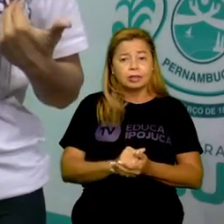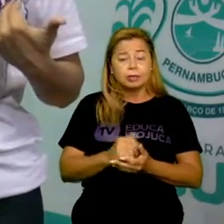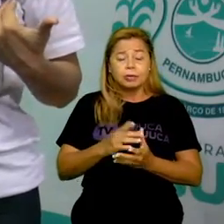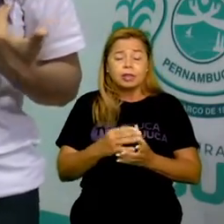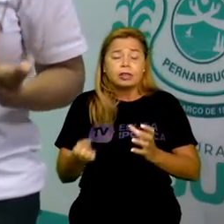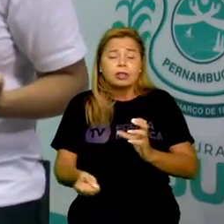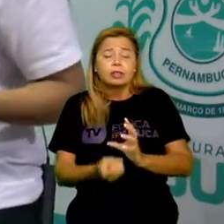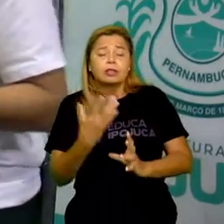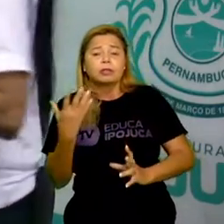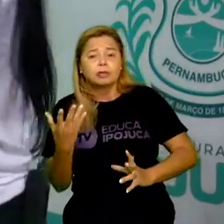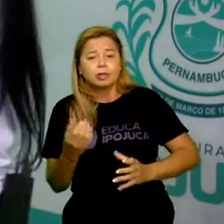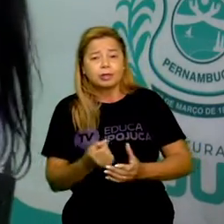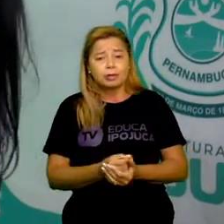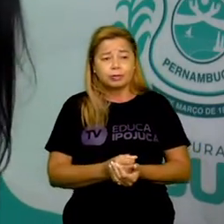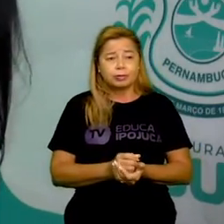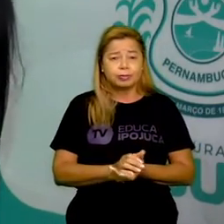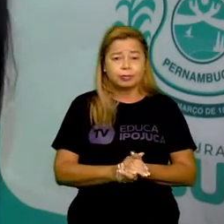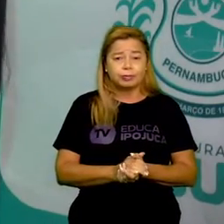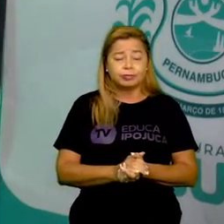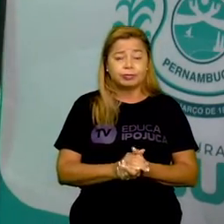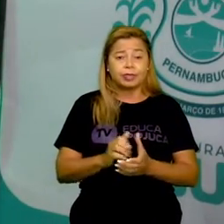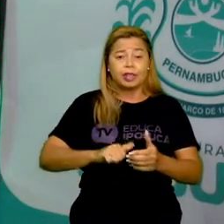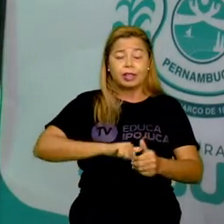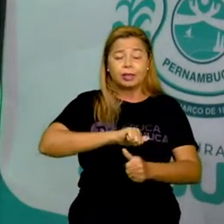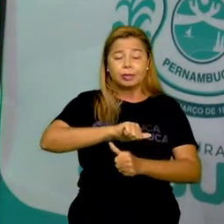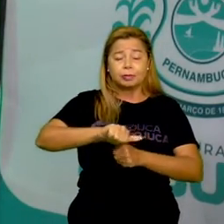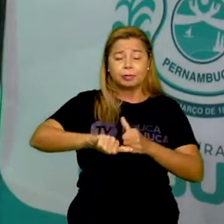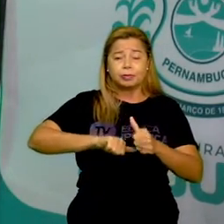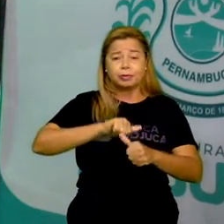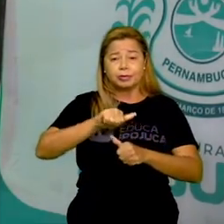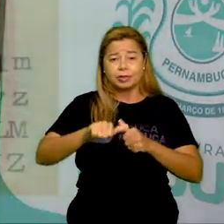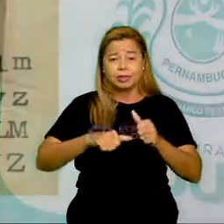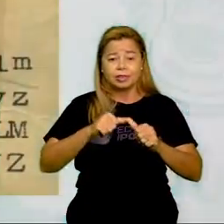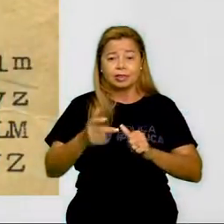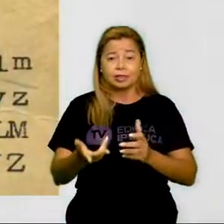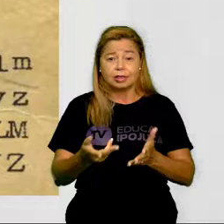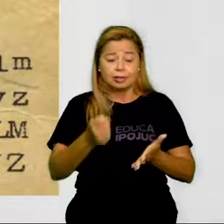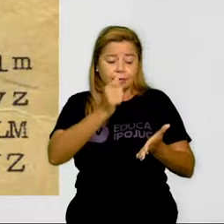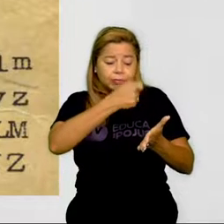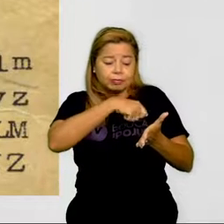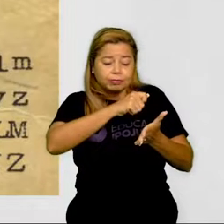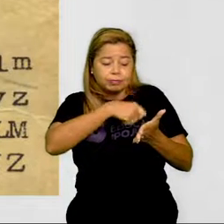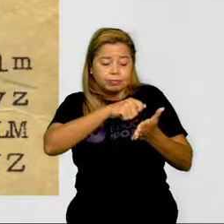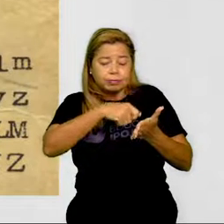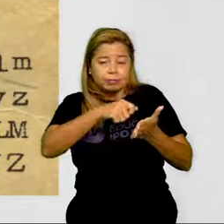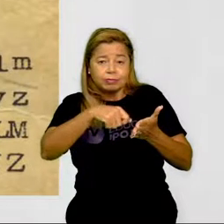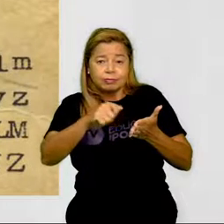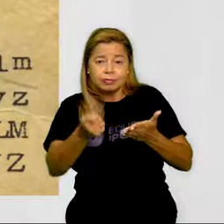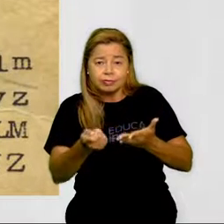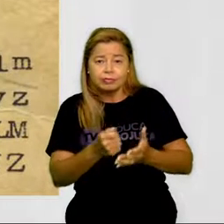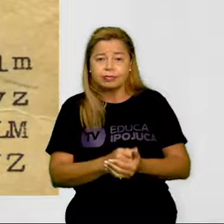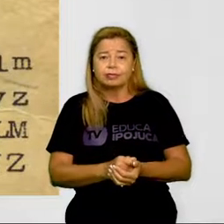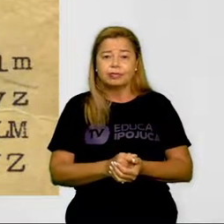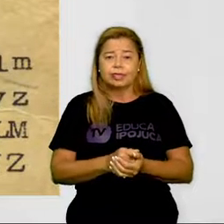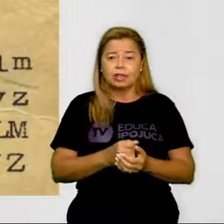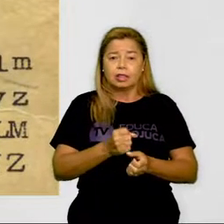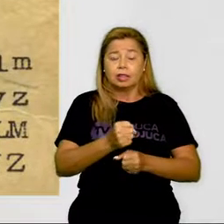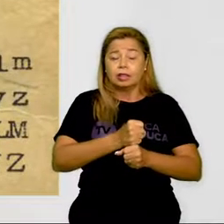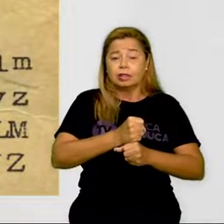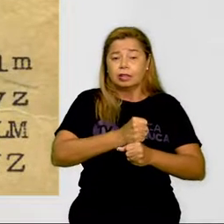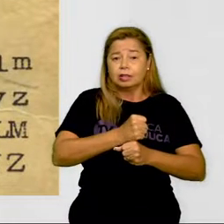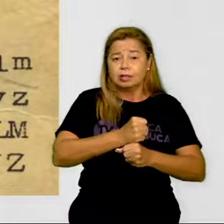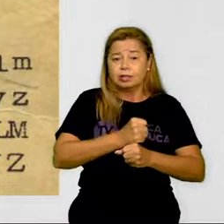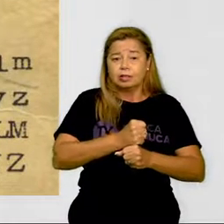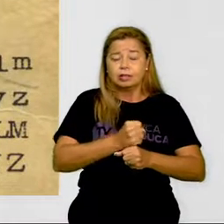Vamos ver um pouco mais? Mudanças na forma de escrever ao longo do tempo. Então,